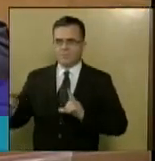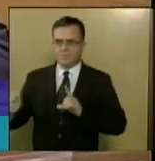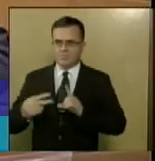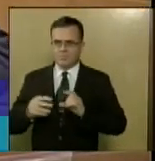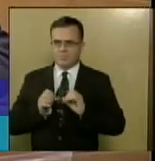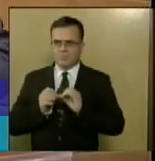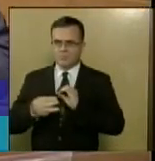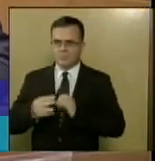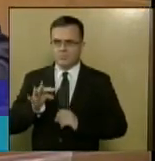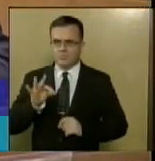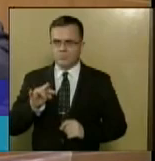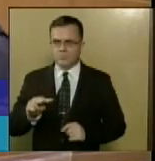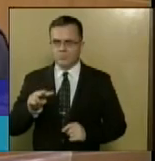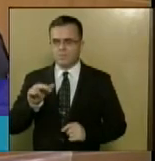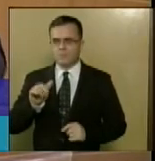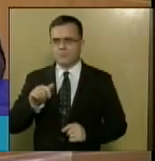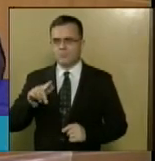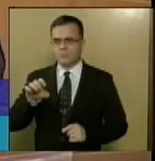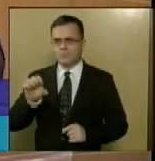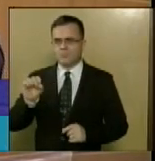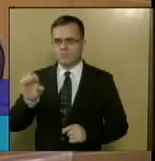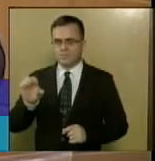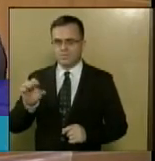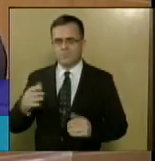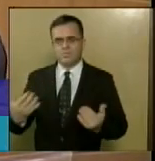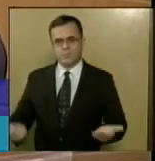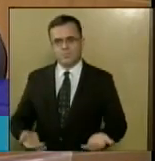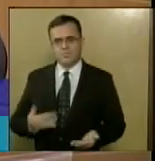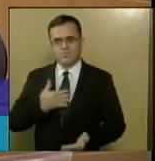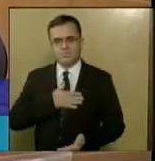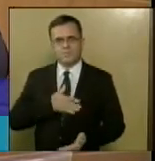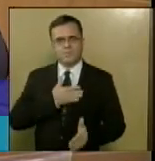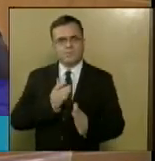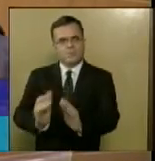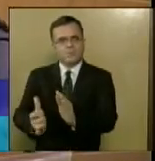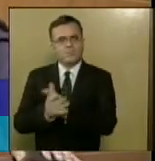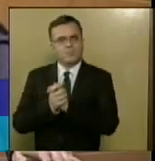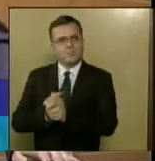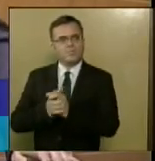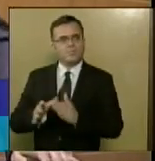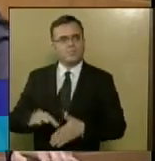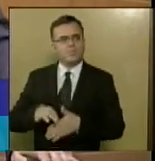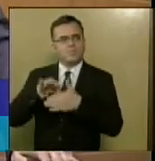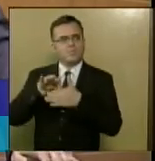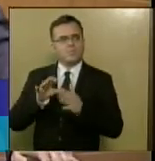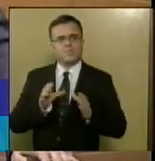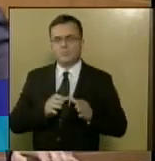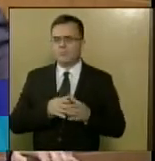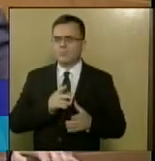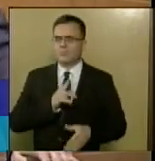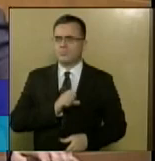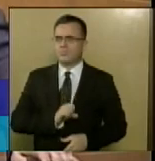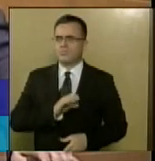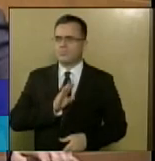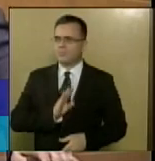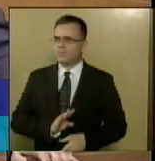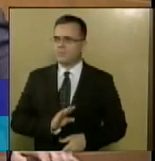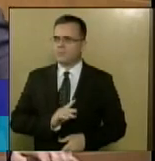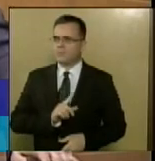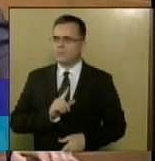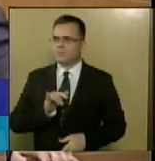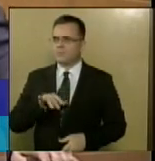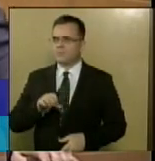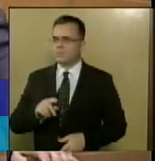quero saudar aqui, meu querido amigo, liderança do PSB de Poço Verde, Cristiano Viana,